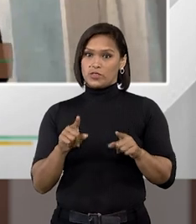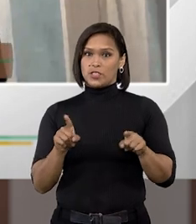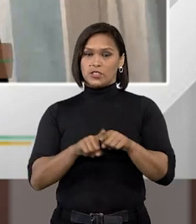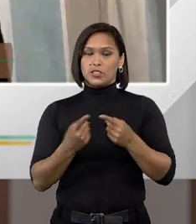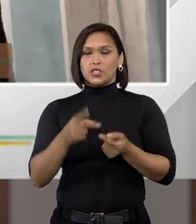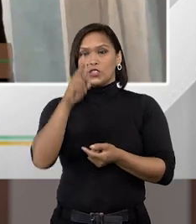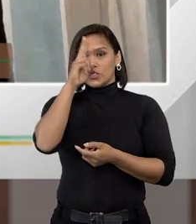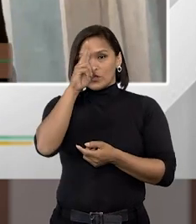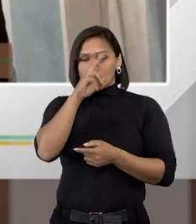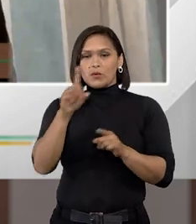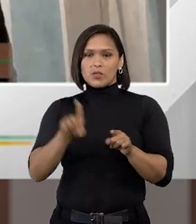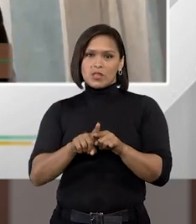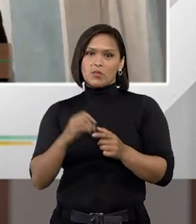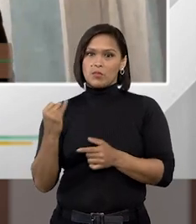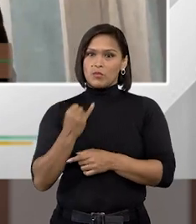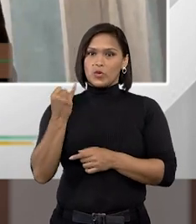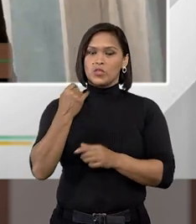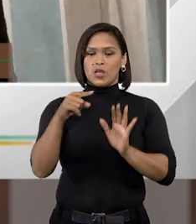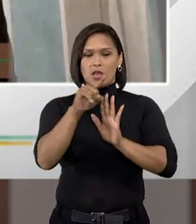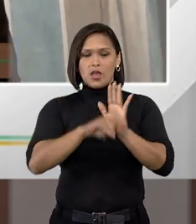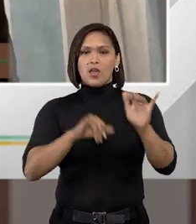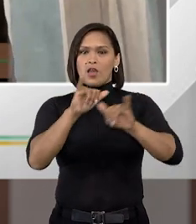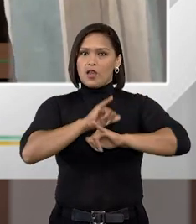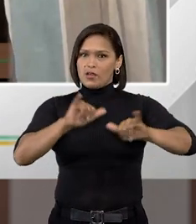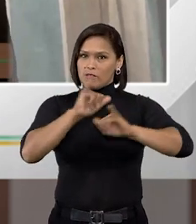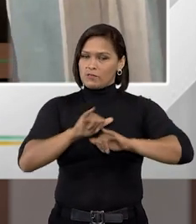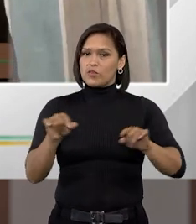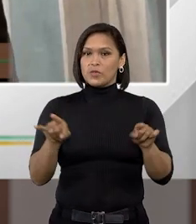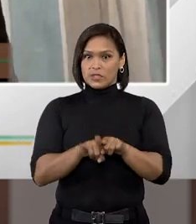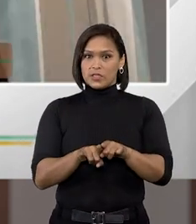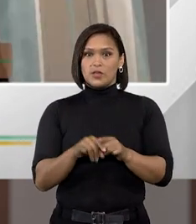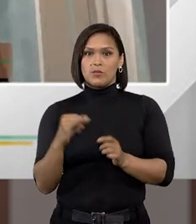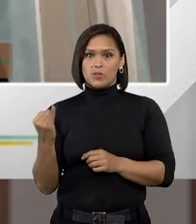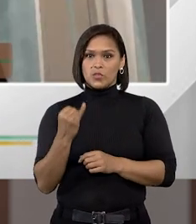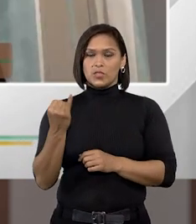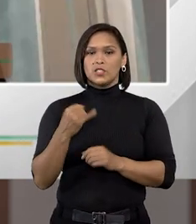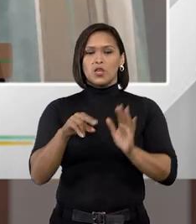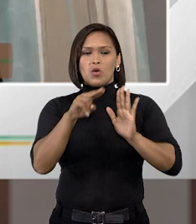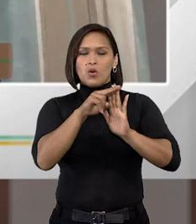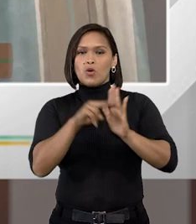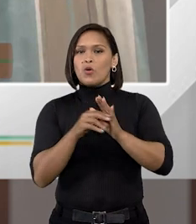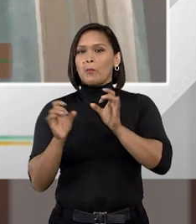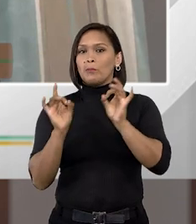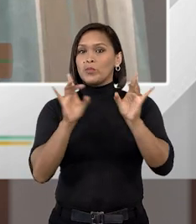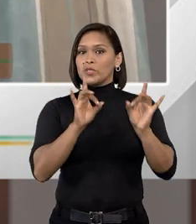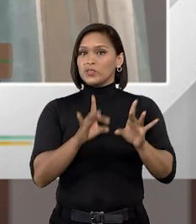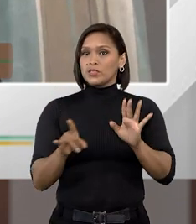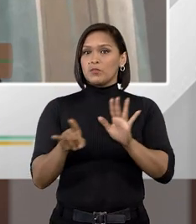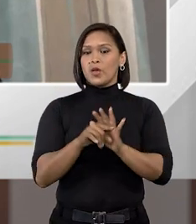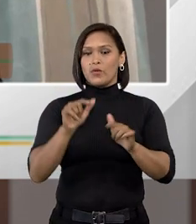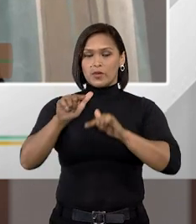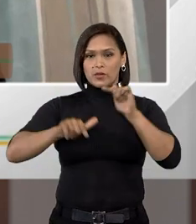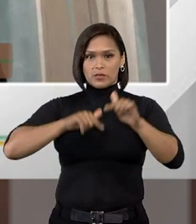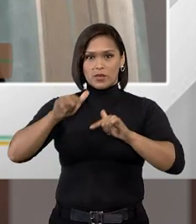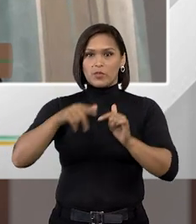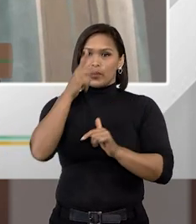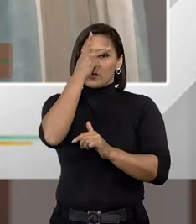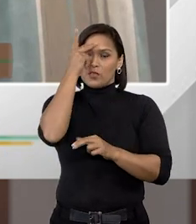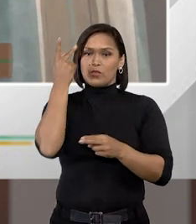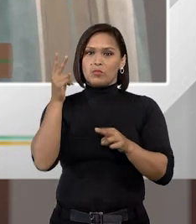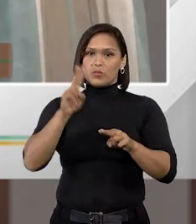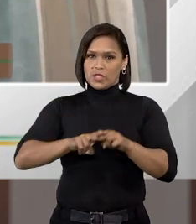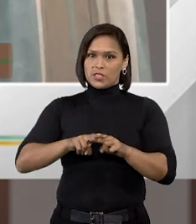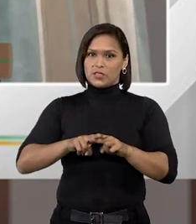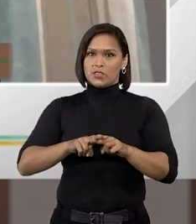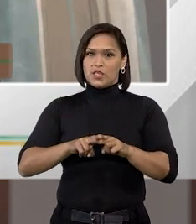Só para ressaltar, eu trago aqui uma informação que eu acho que é muito importante. O requisito principal é que o trabalhador preso